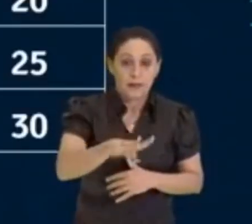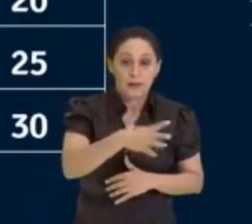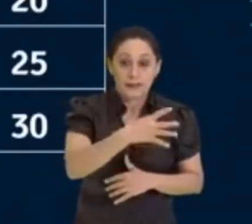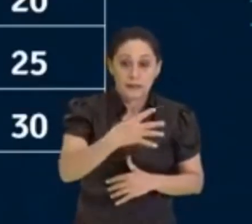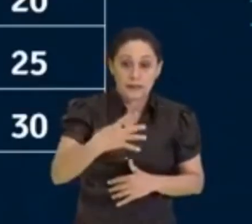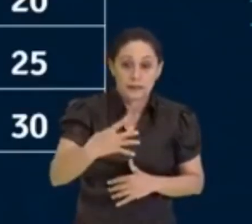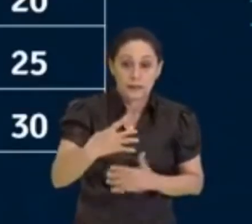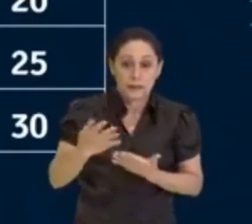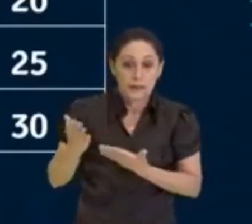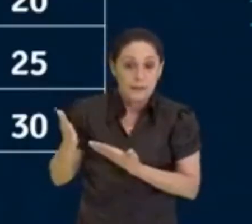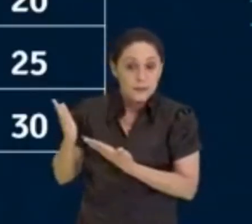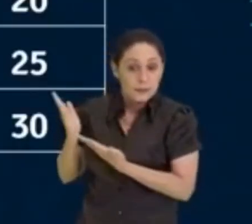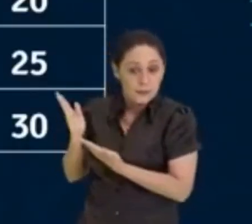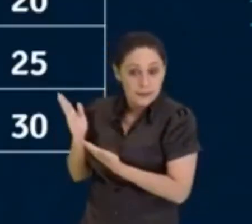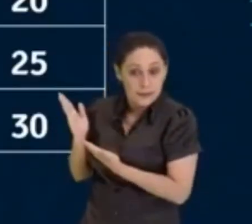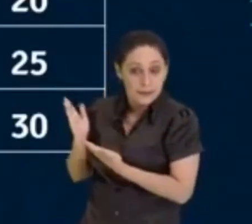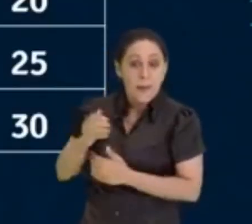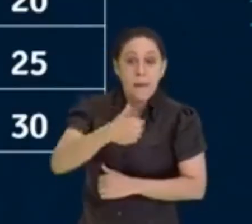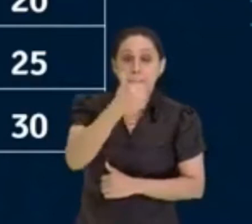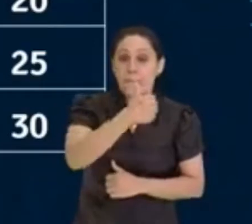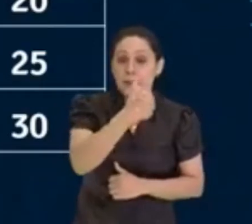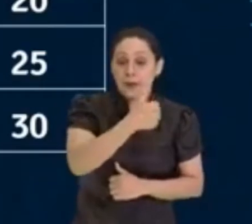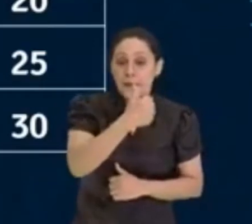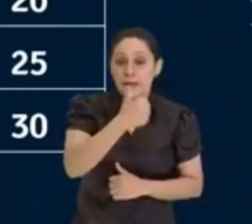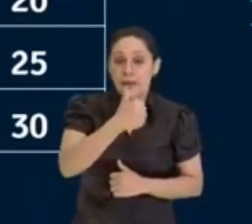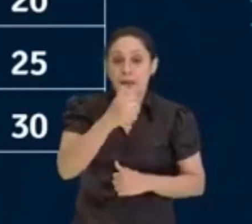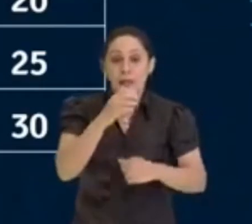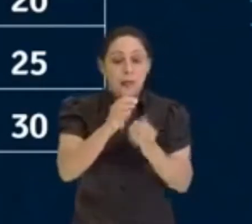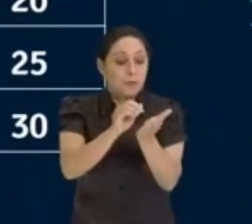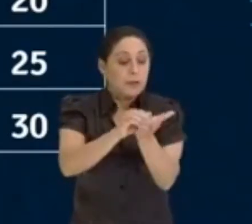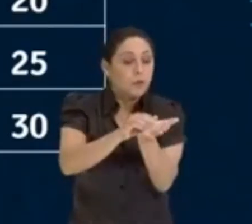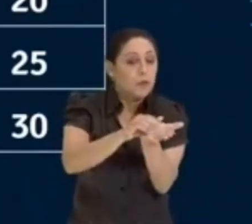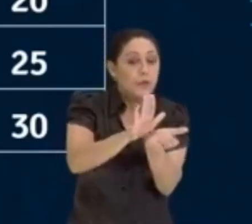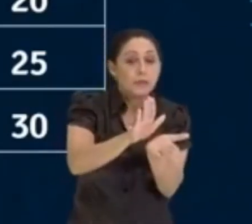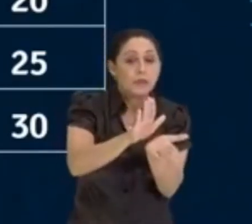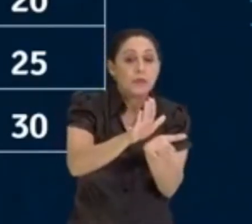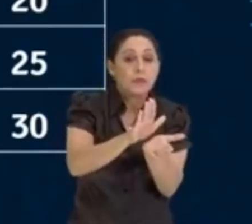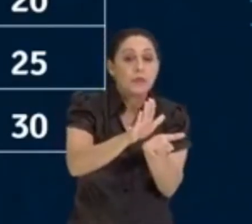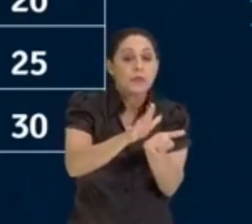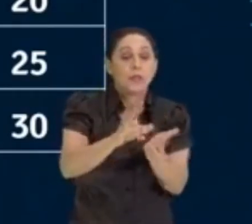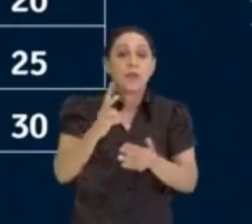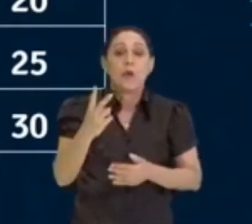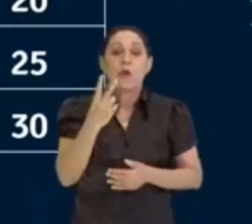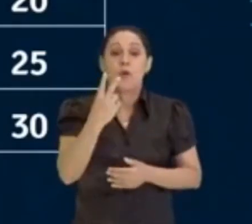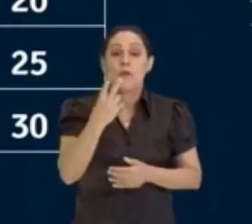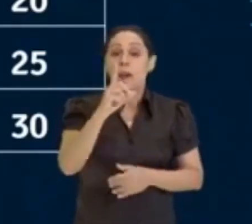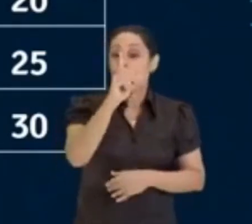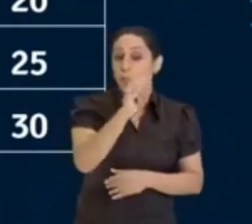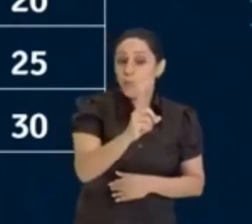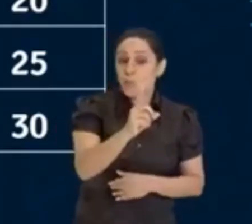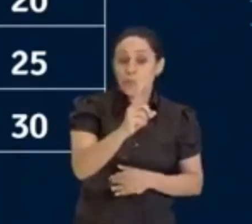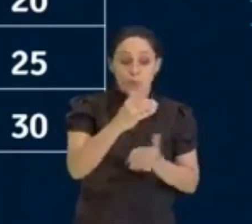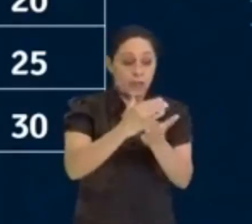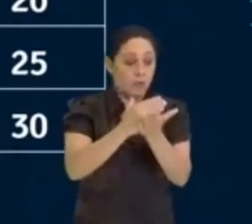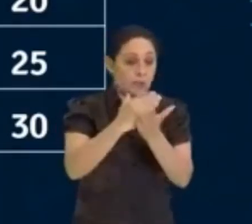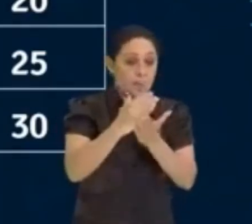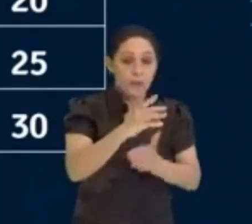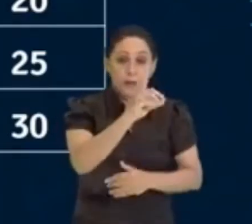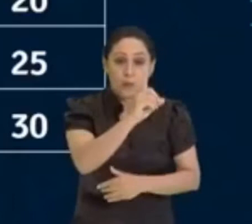e nós vamos fazer o seguinte. Primeiro, nós vamos excluir o valor 1, que é o valor inicial.